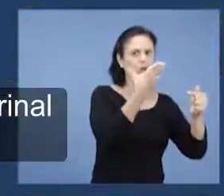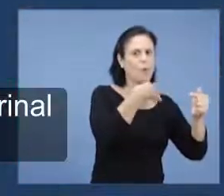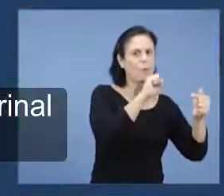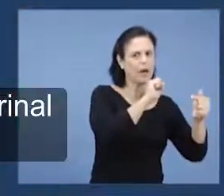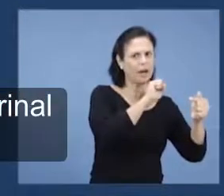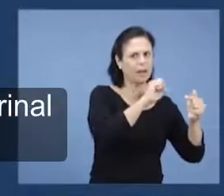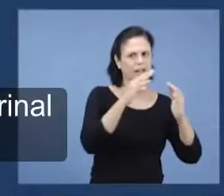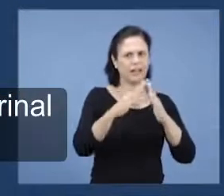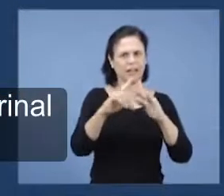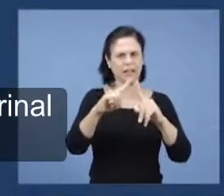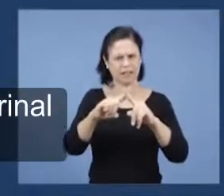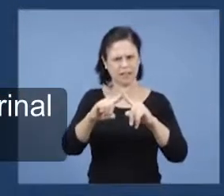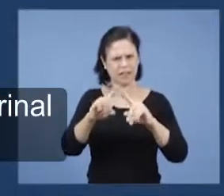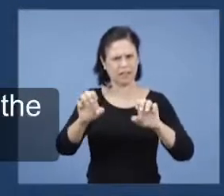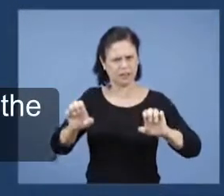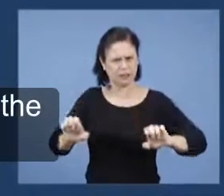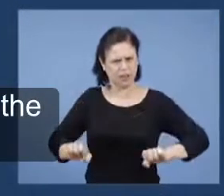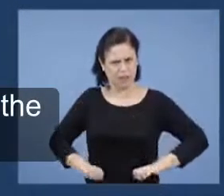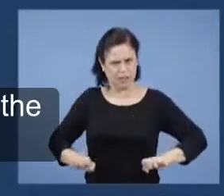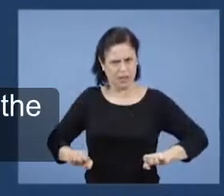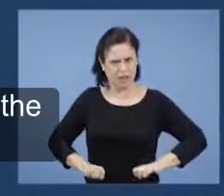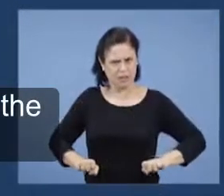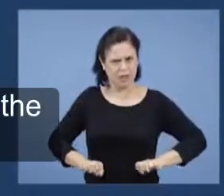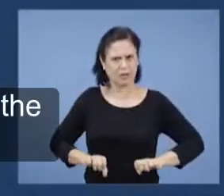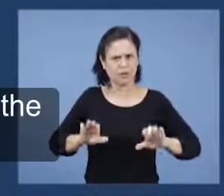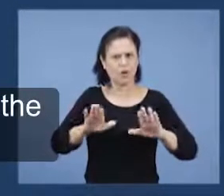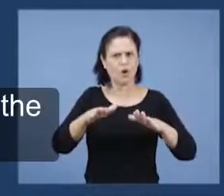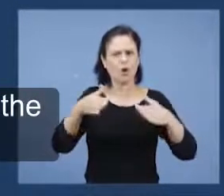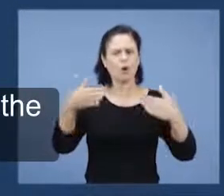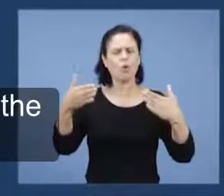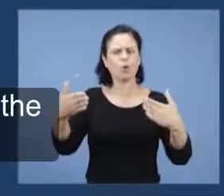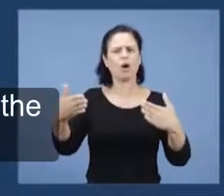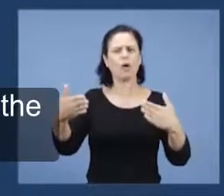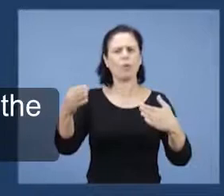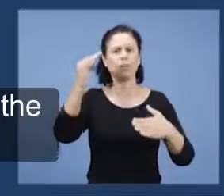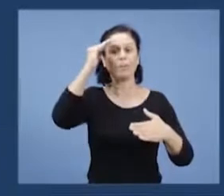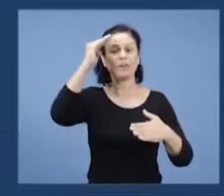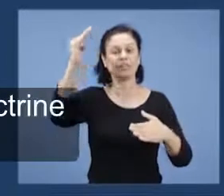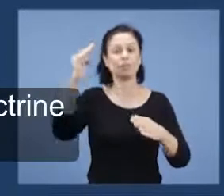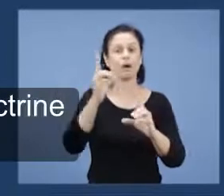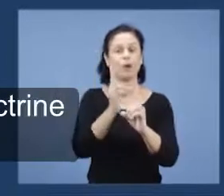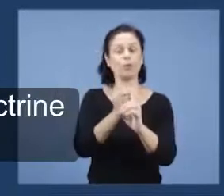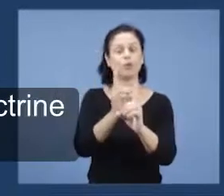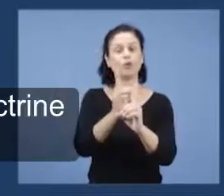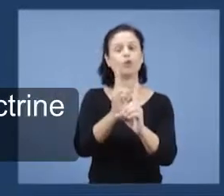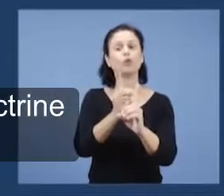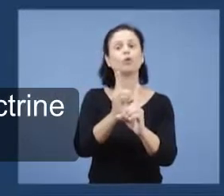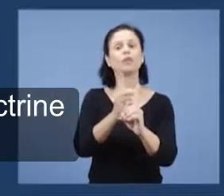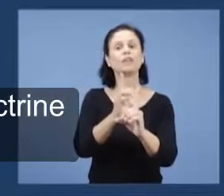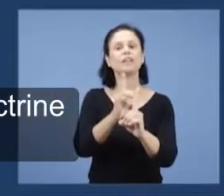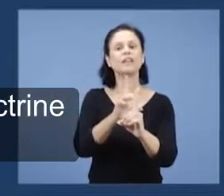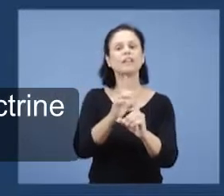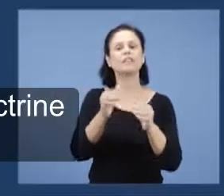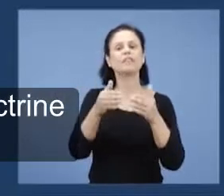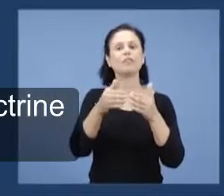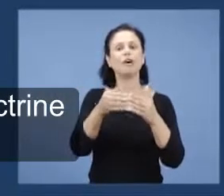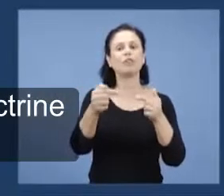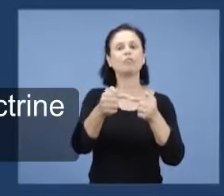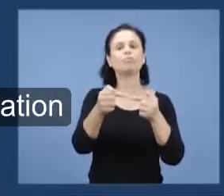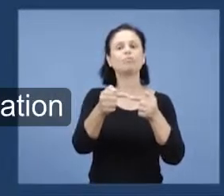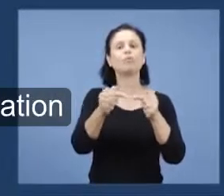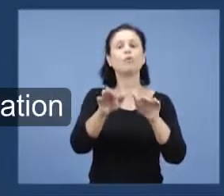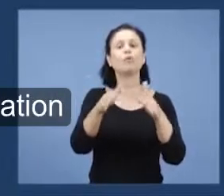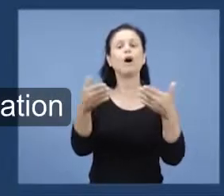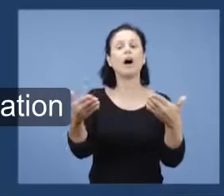Esmirna, qual o destaque doutrinário relacionado à trindade? Cite o nome da doutrina com uma só palavra. Quando fala aqui da